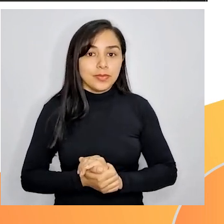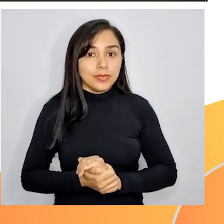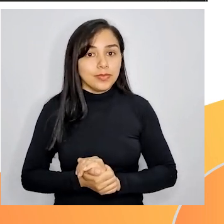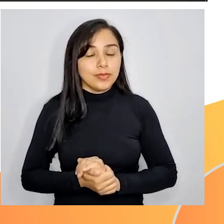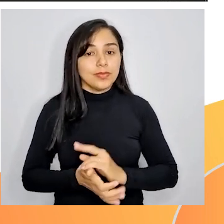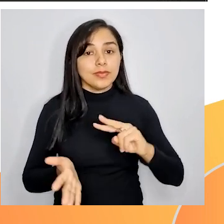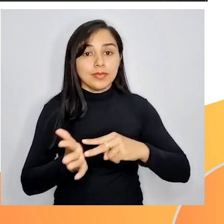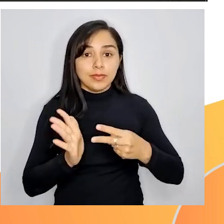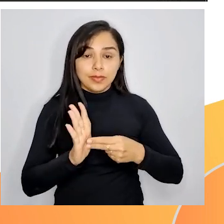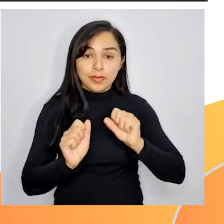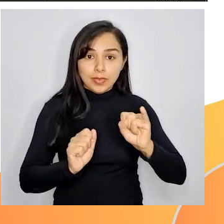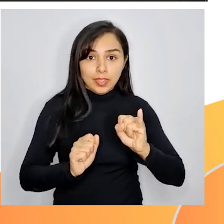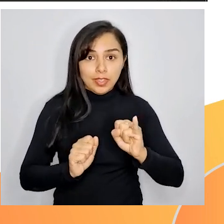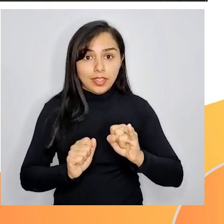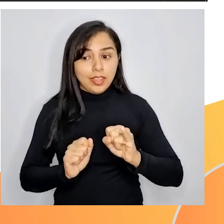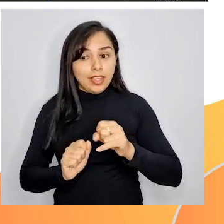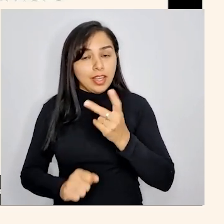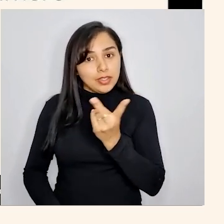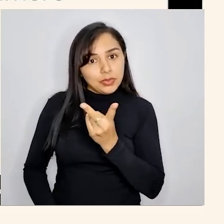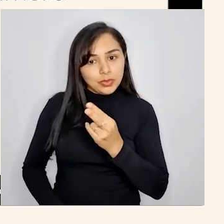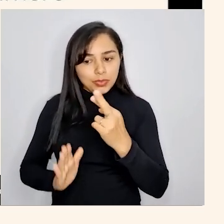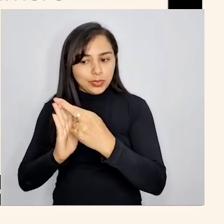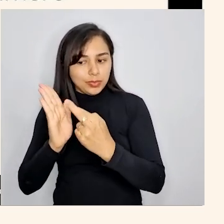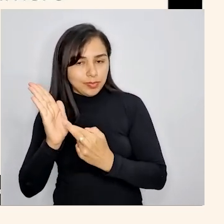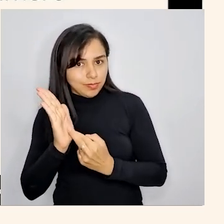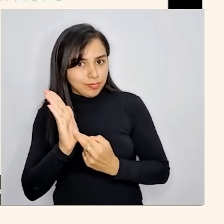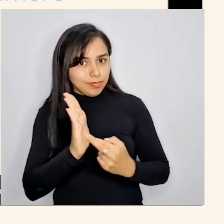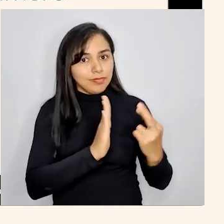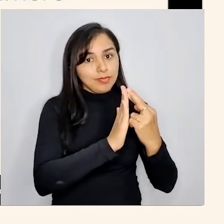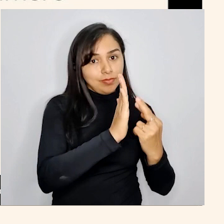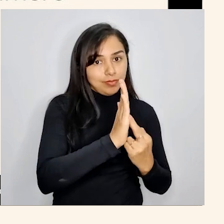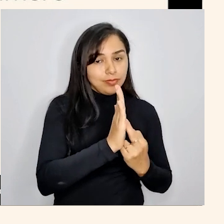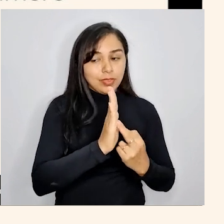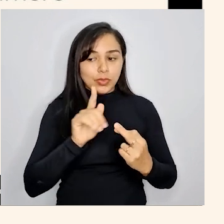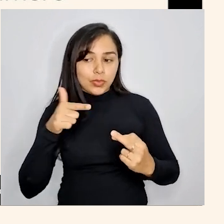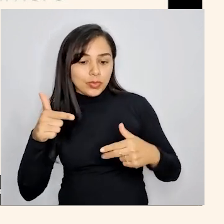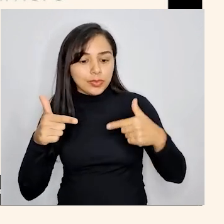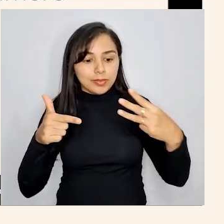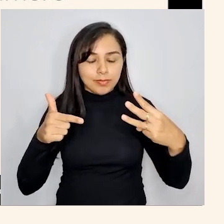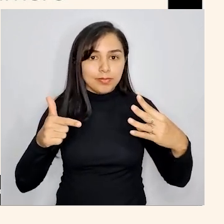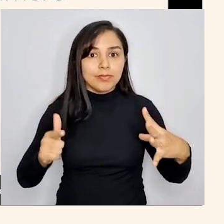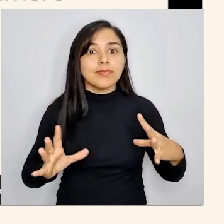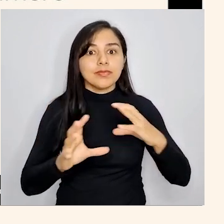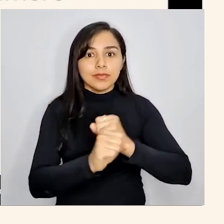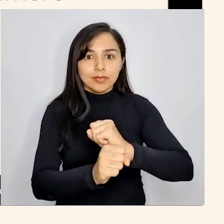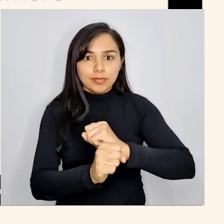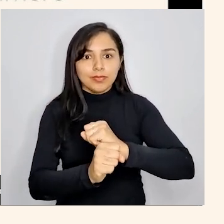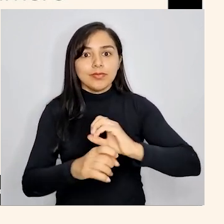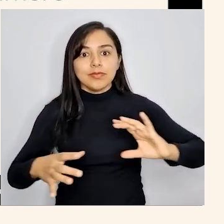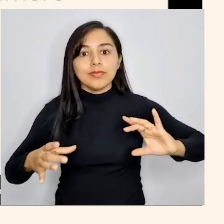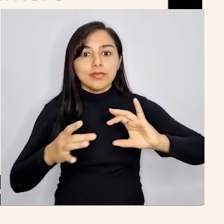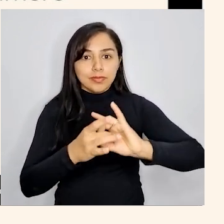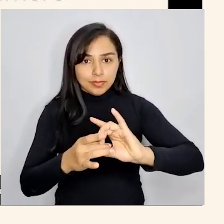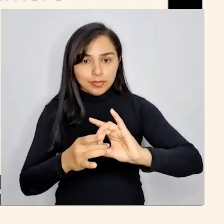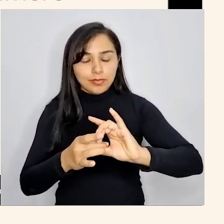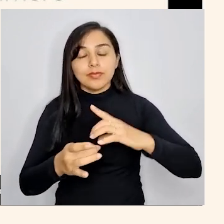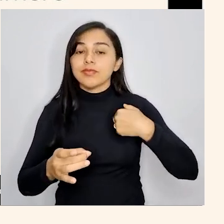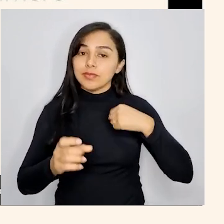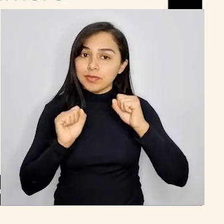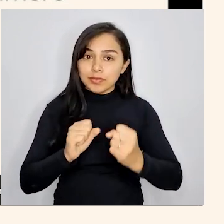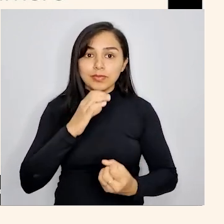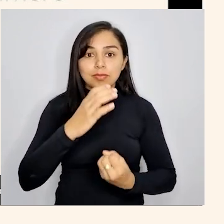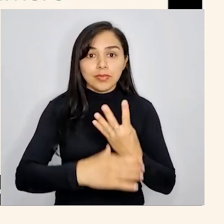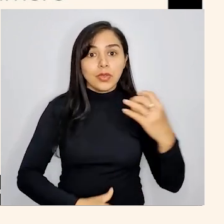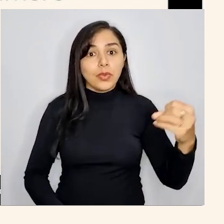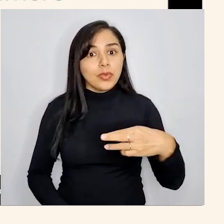Então, se eu unir o critério do número 2 e o critério do número 3, eu crio um critério para o número 6. Ou seja,